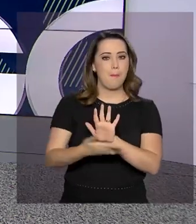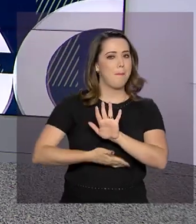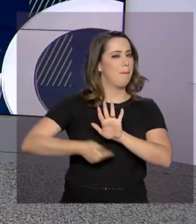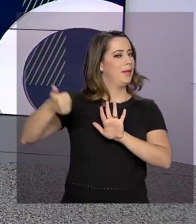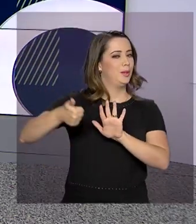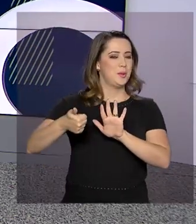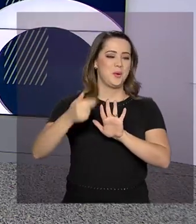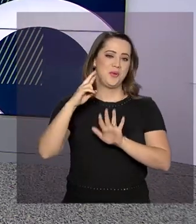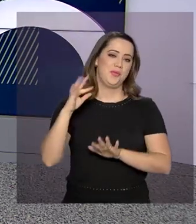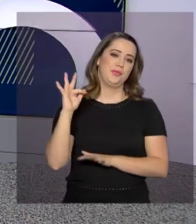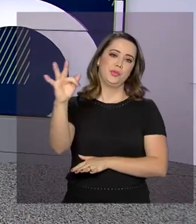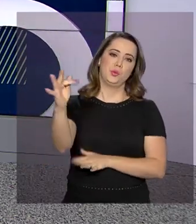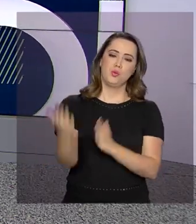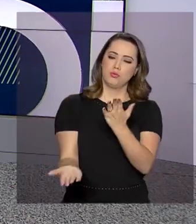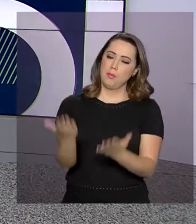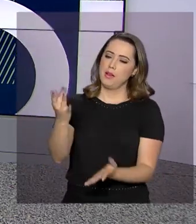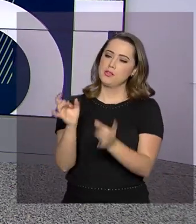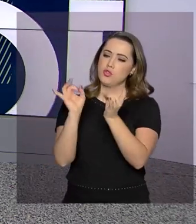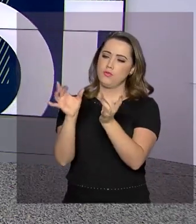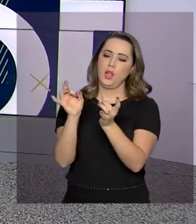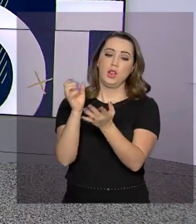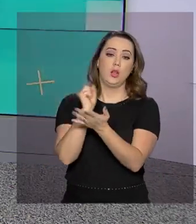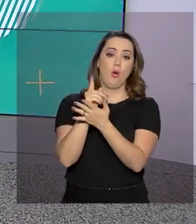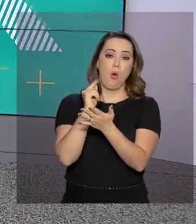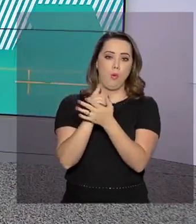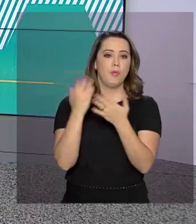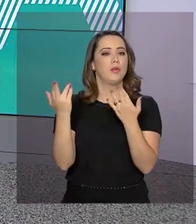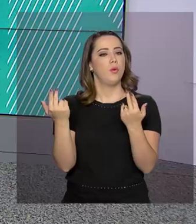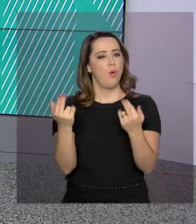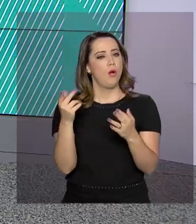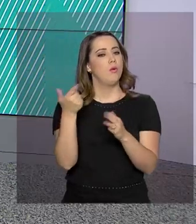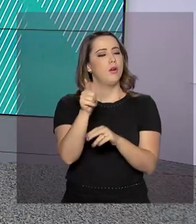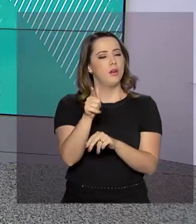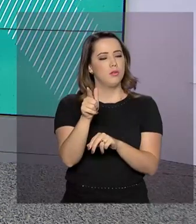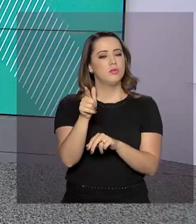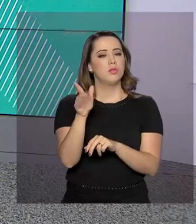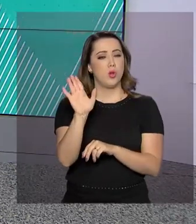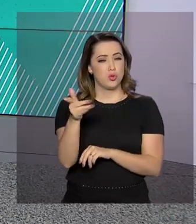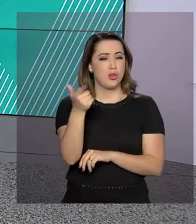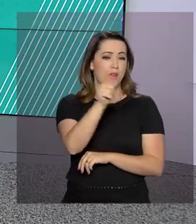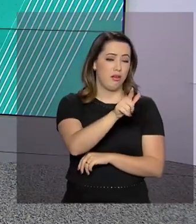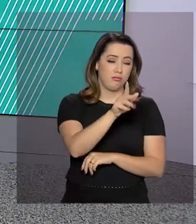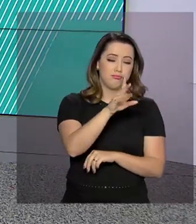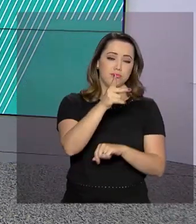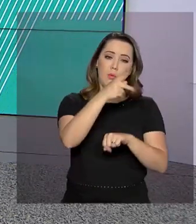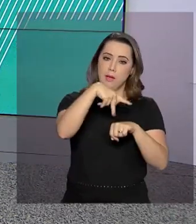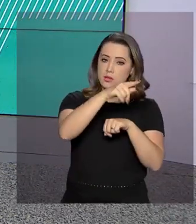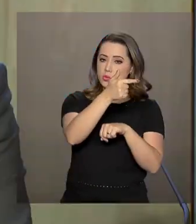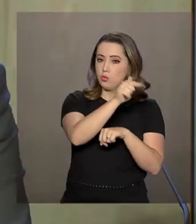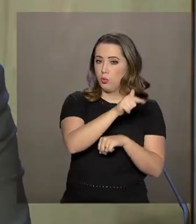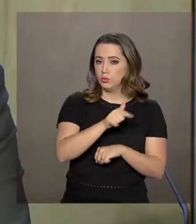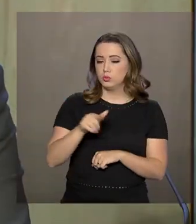resultados futuros da balança comercial do país, a exemplo do que acontece em outros países do mundo.